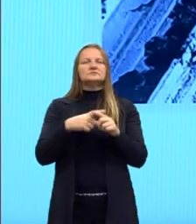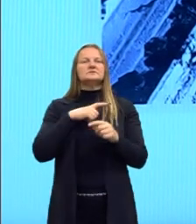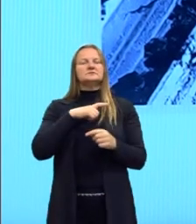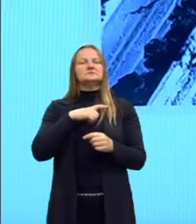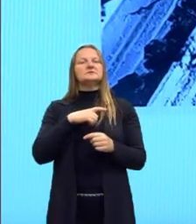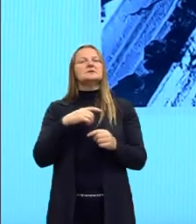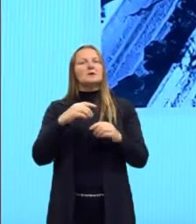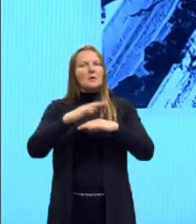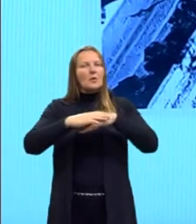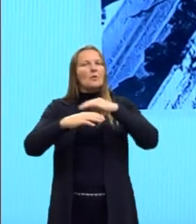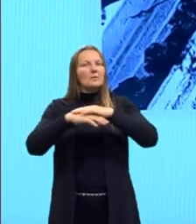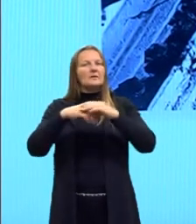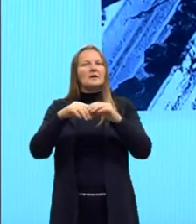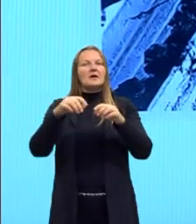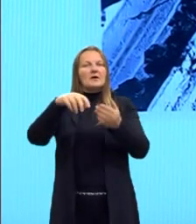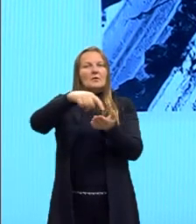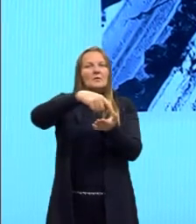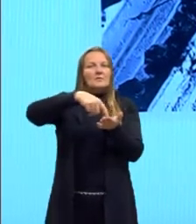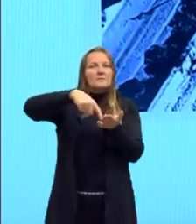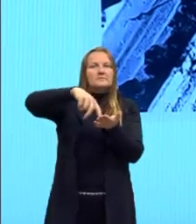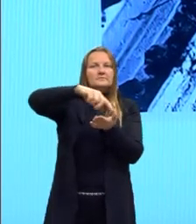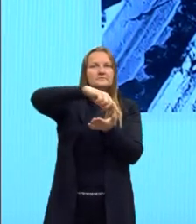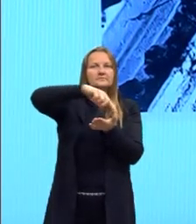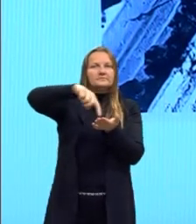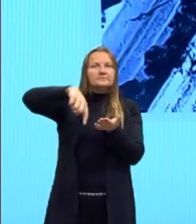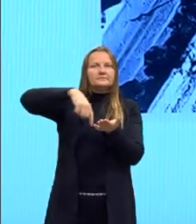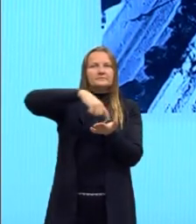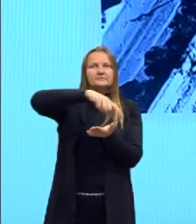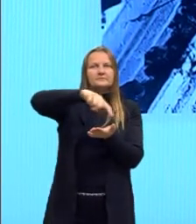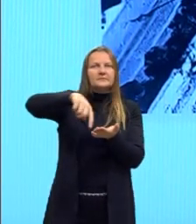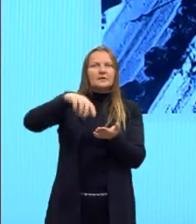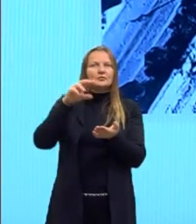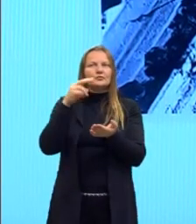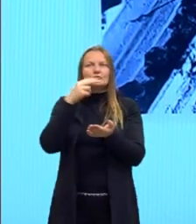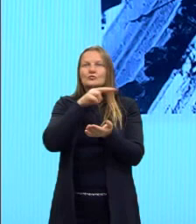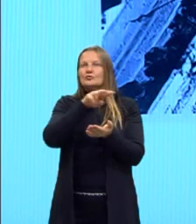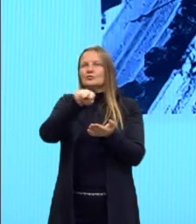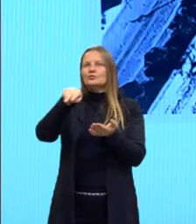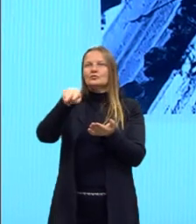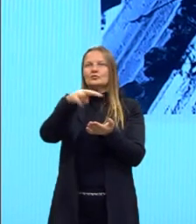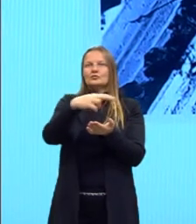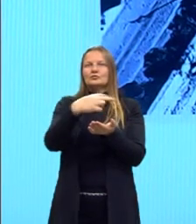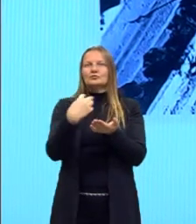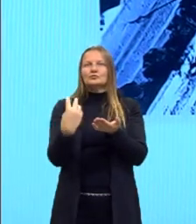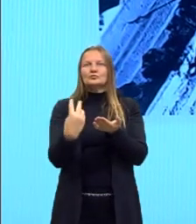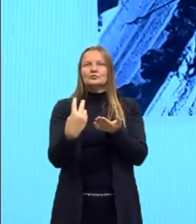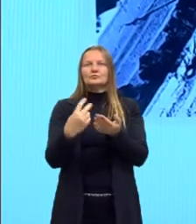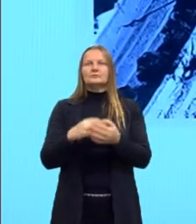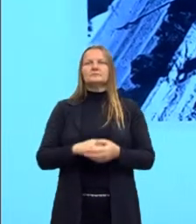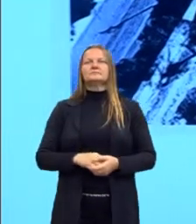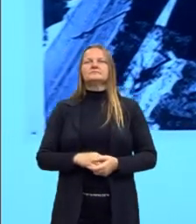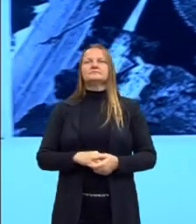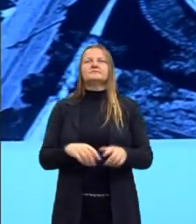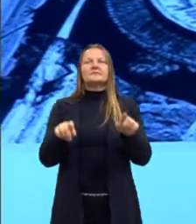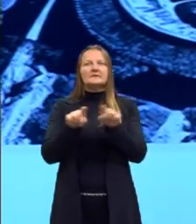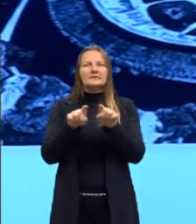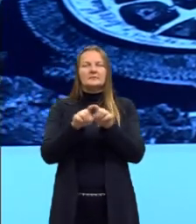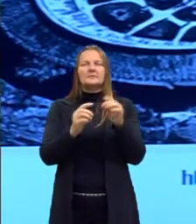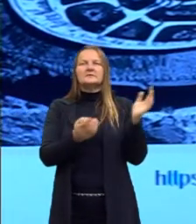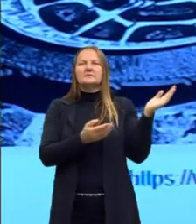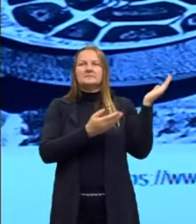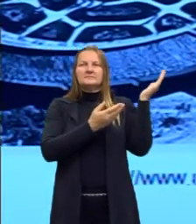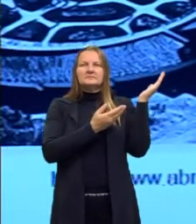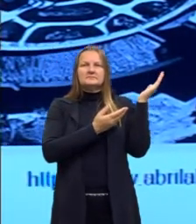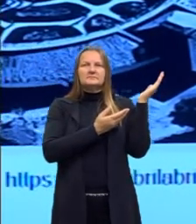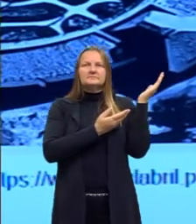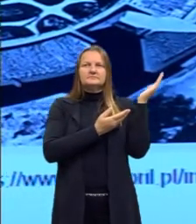nessa perspectiva onde era possível observar tudo o que acontecia por dentro. Aqui nessa outra imagem também.